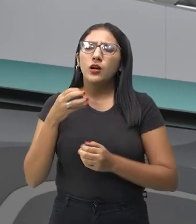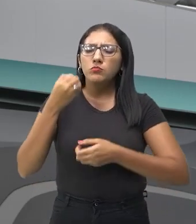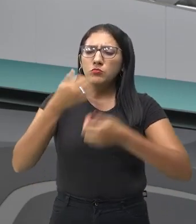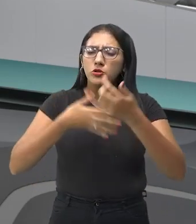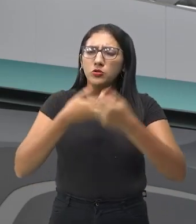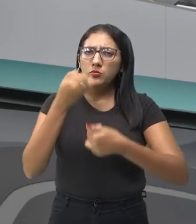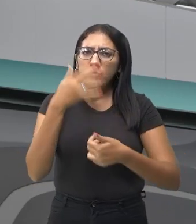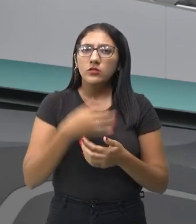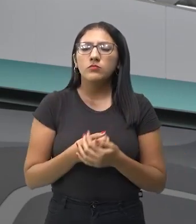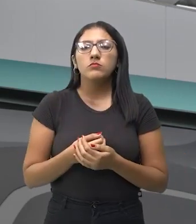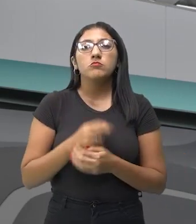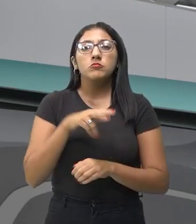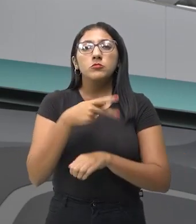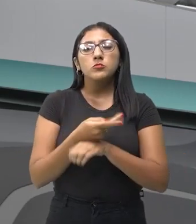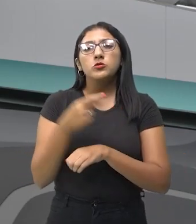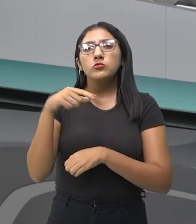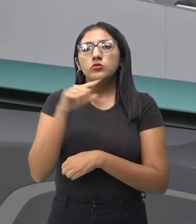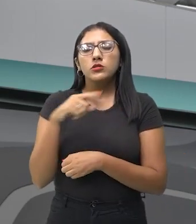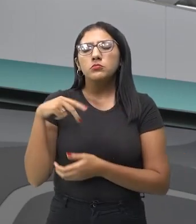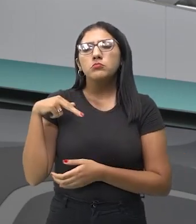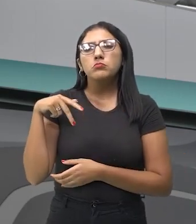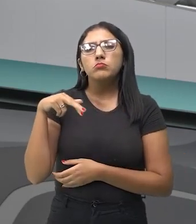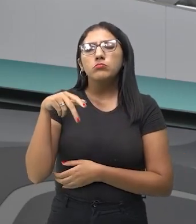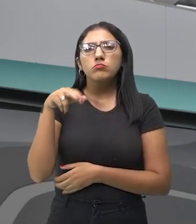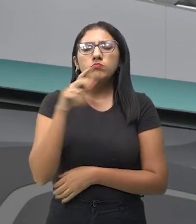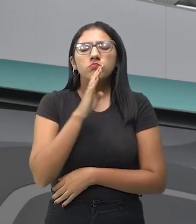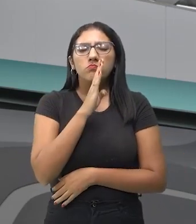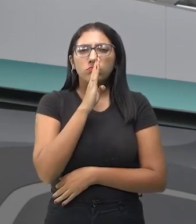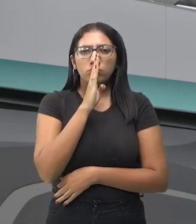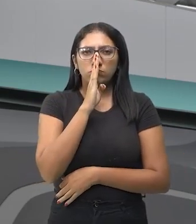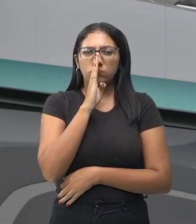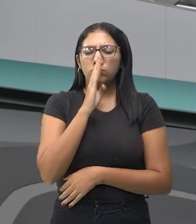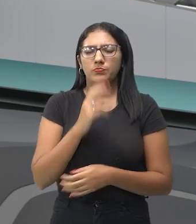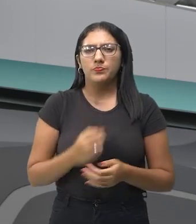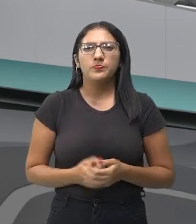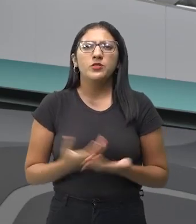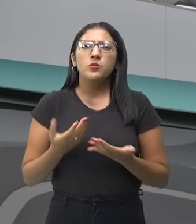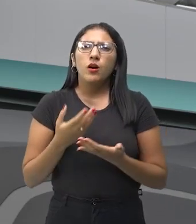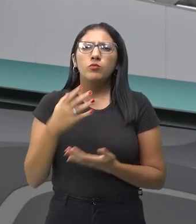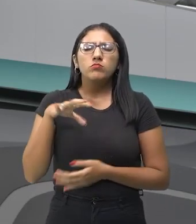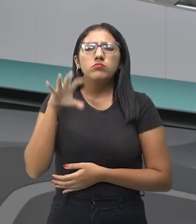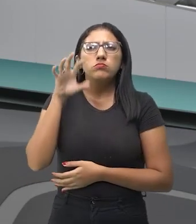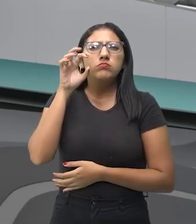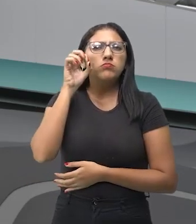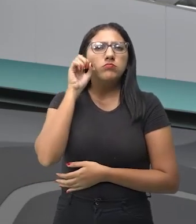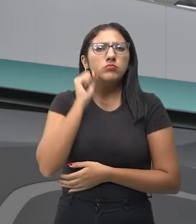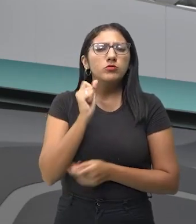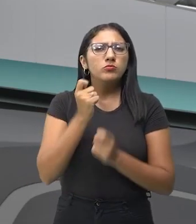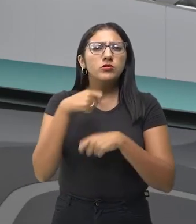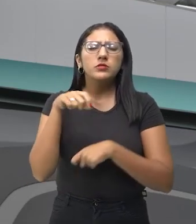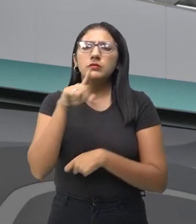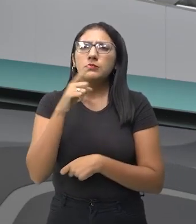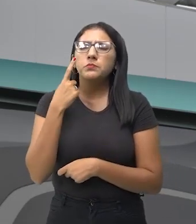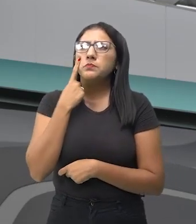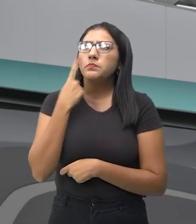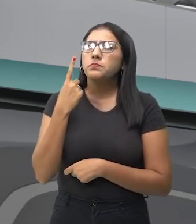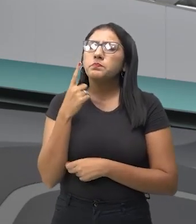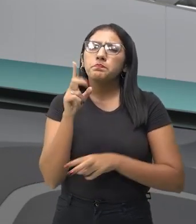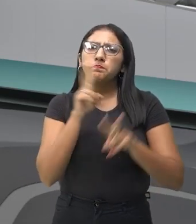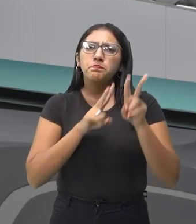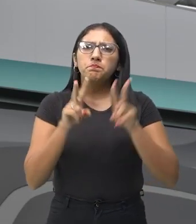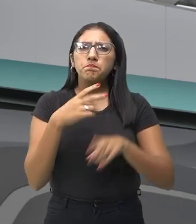caminhando em silêncio, não está conversando com ninguém. Quais seriam os sons que vocês poderiam ouvir